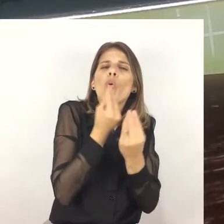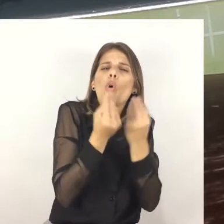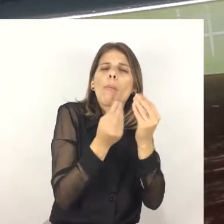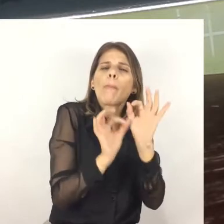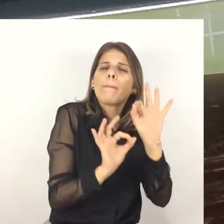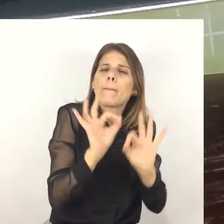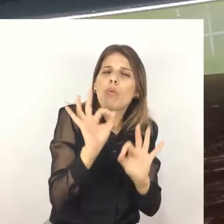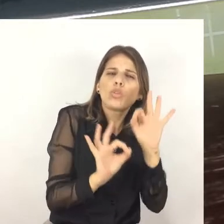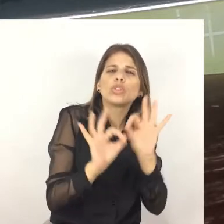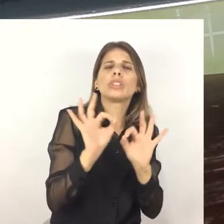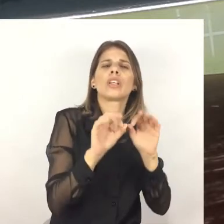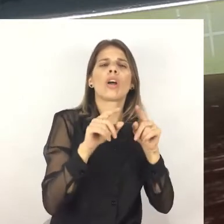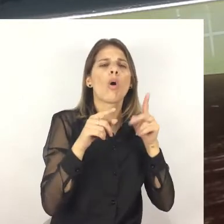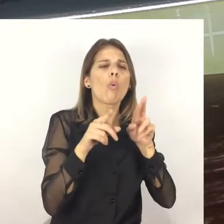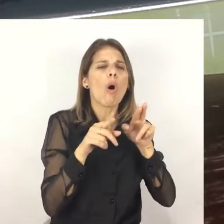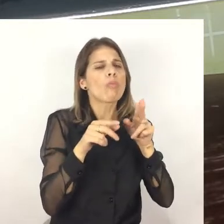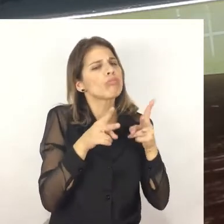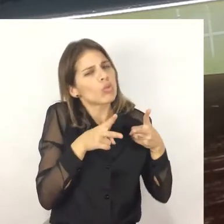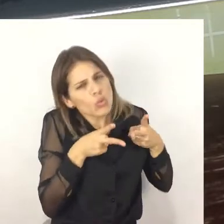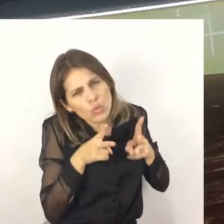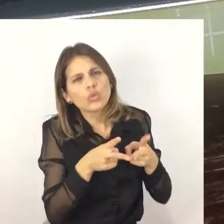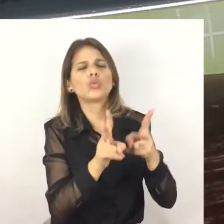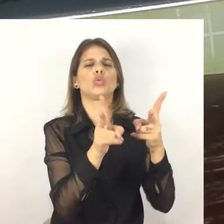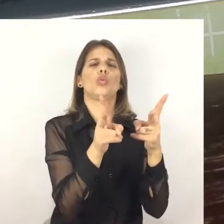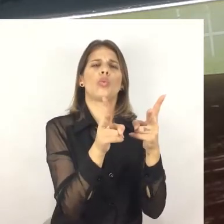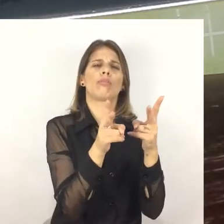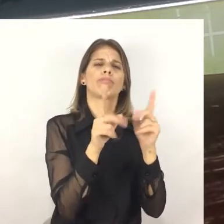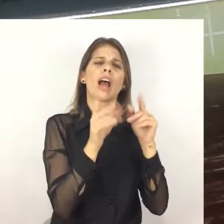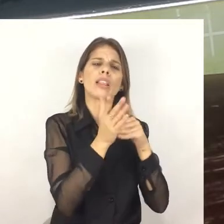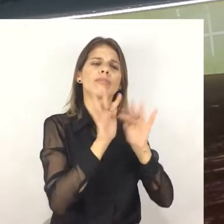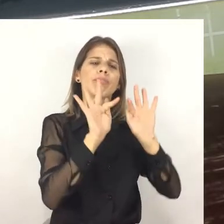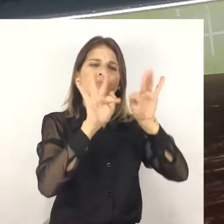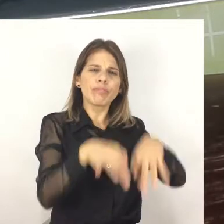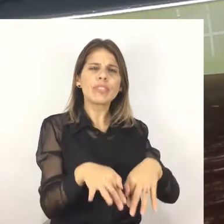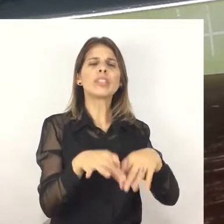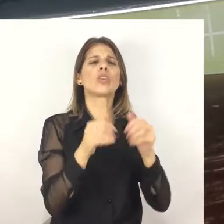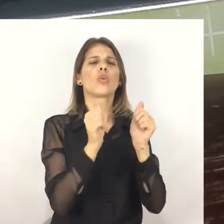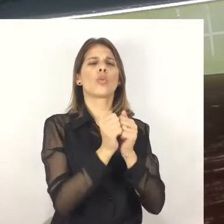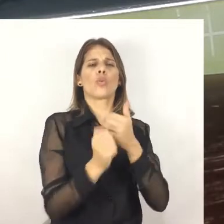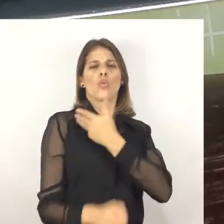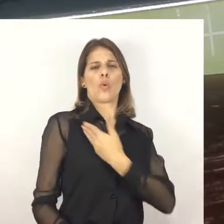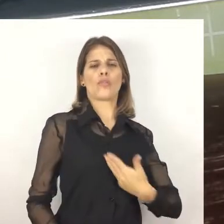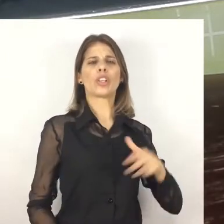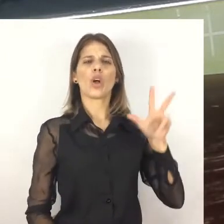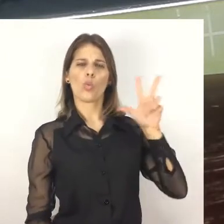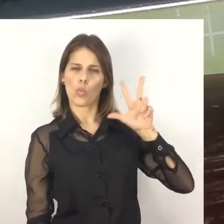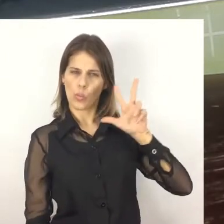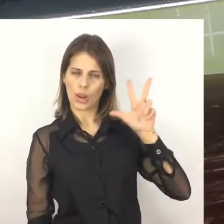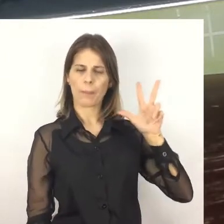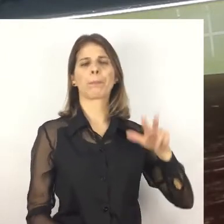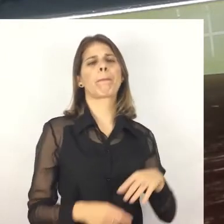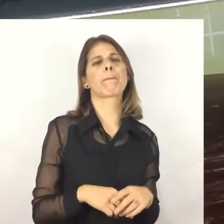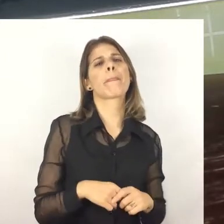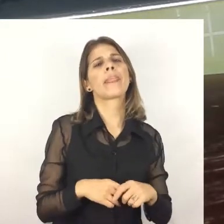Brasília, a partir de 2001 também, nós nos encontramos e nos unimos e criamos um grupo,